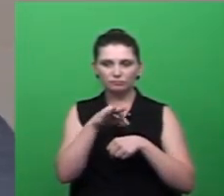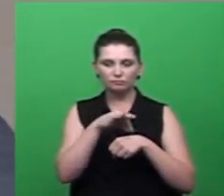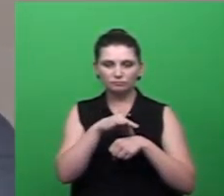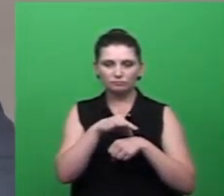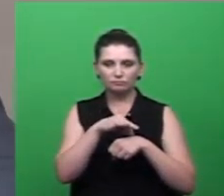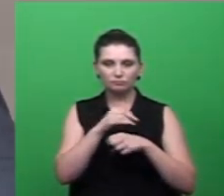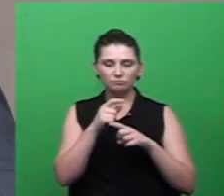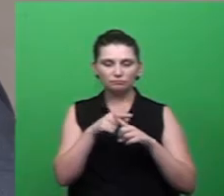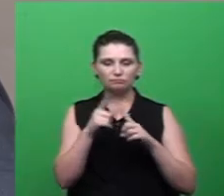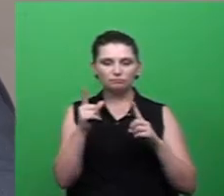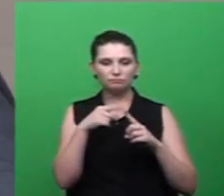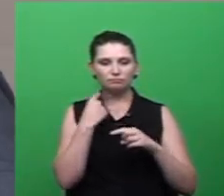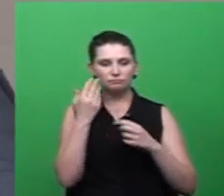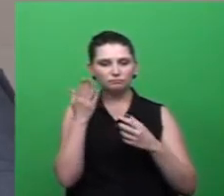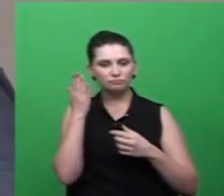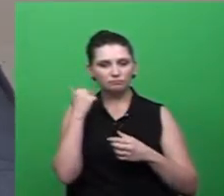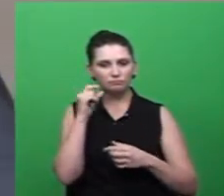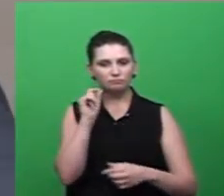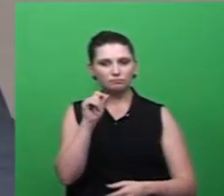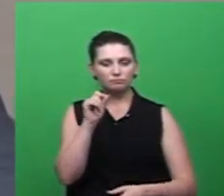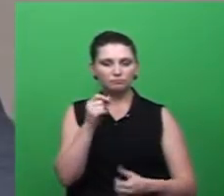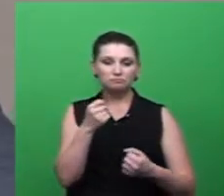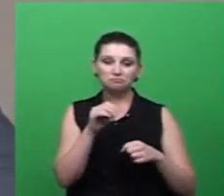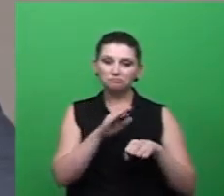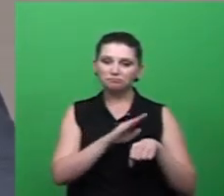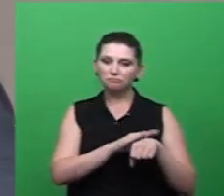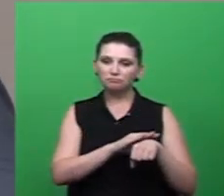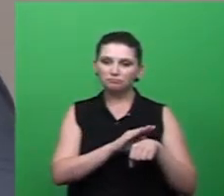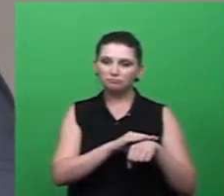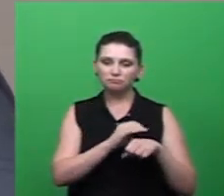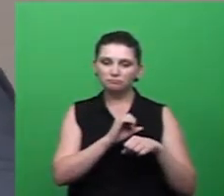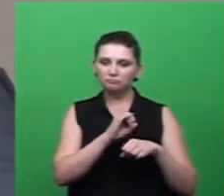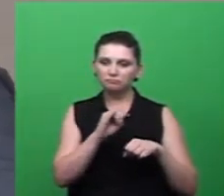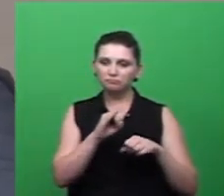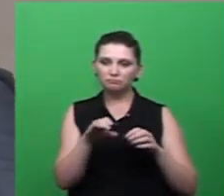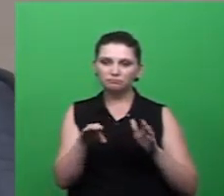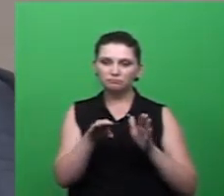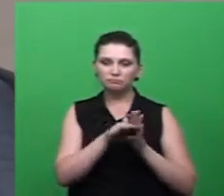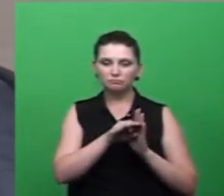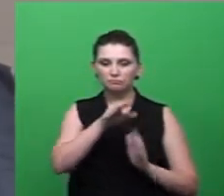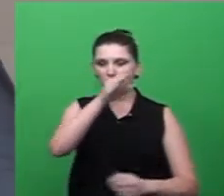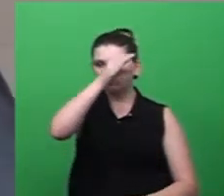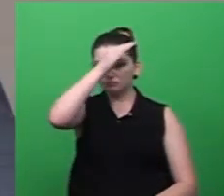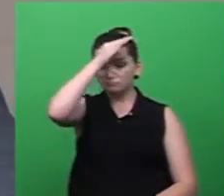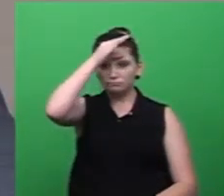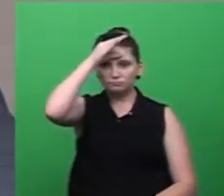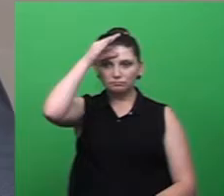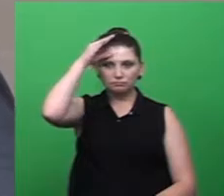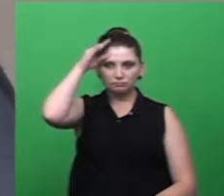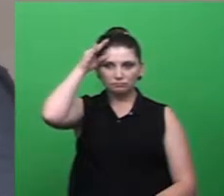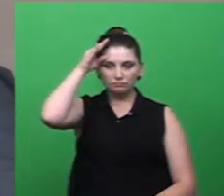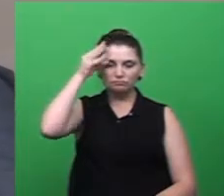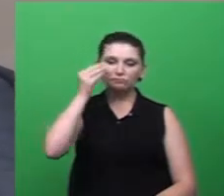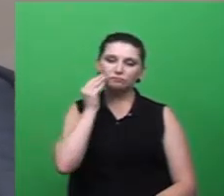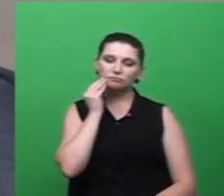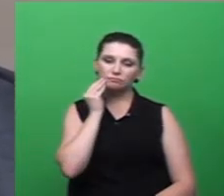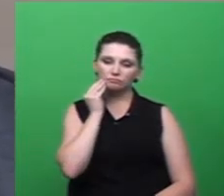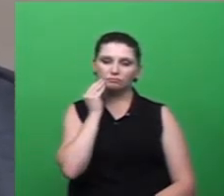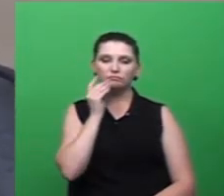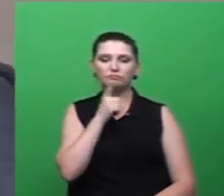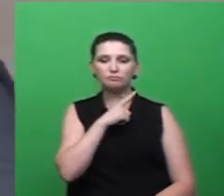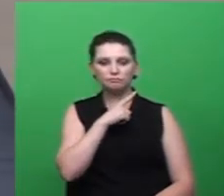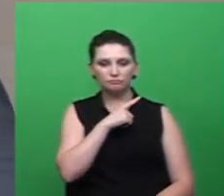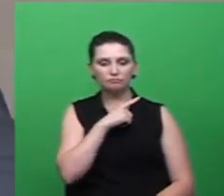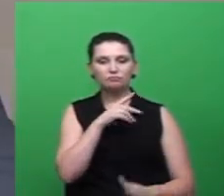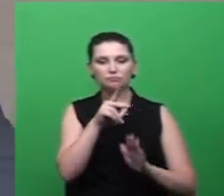sabemos que isto é questão de tempo para chegar em Criciúma claro que essas ações que vocês